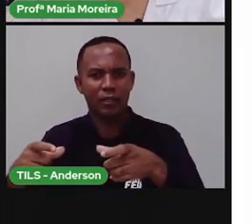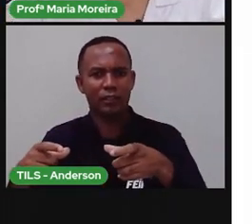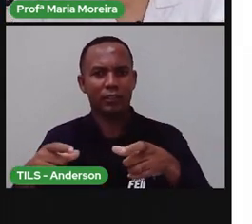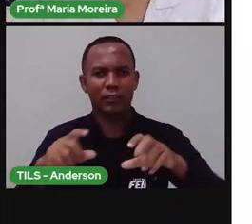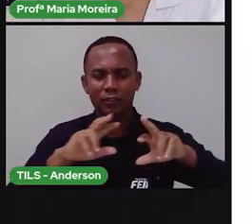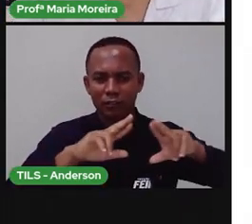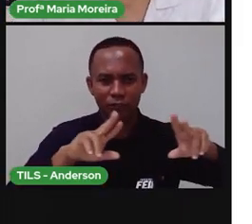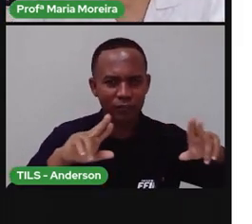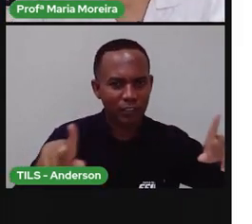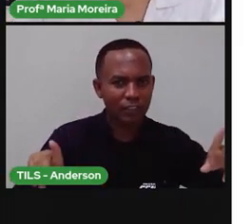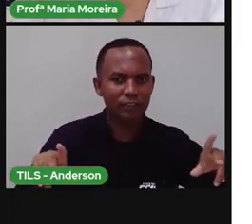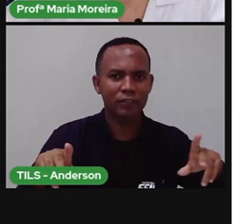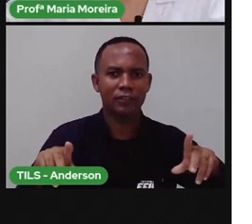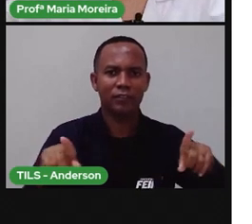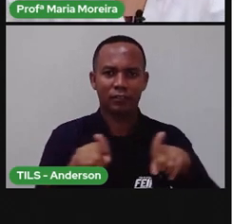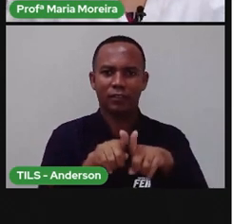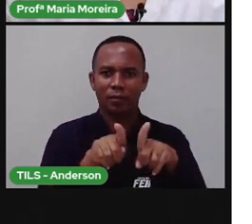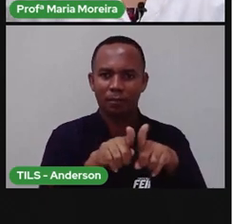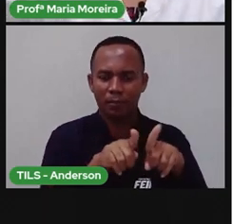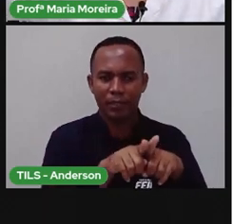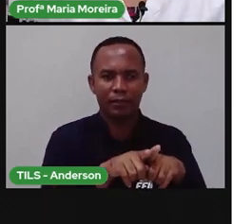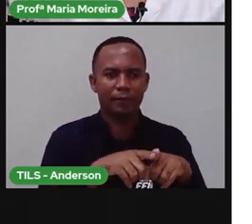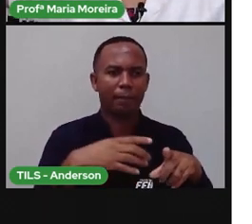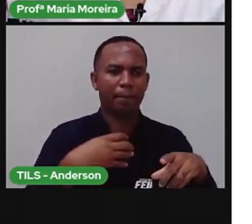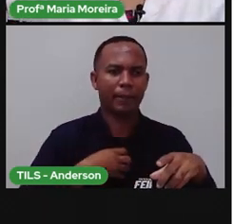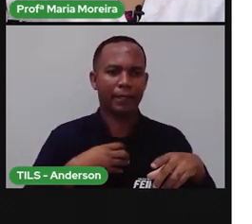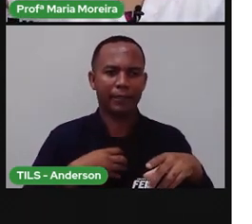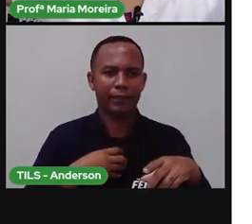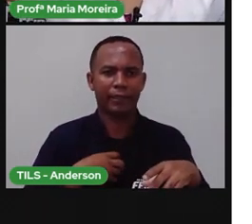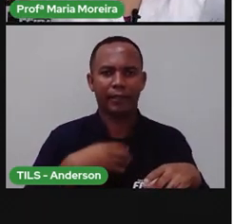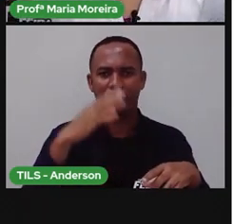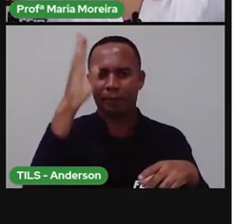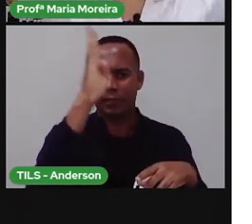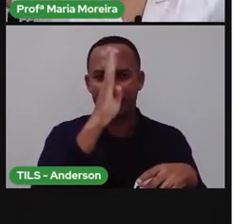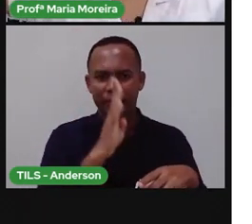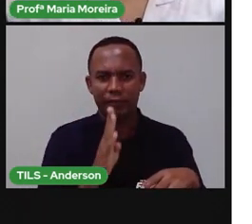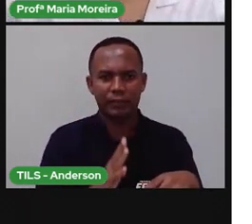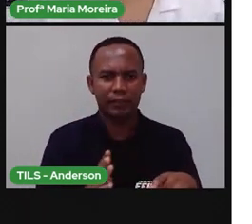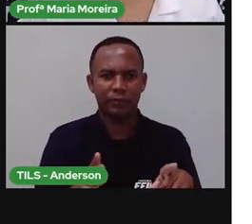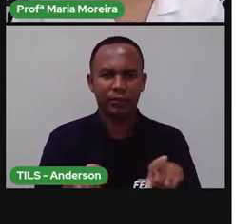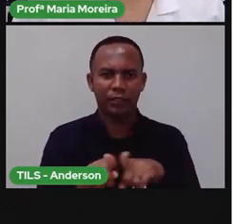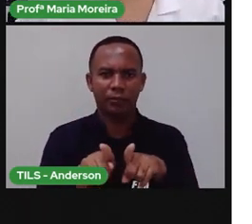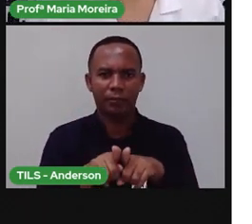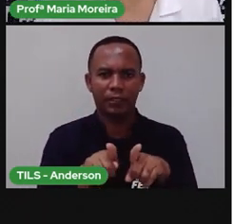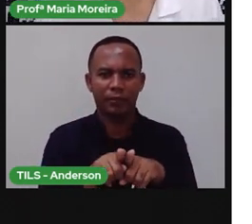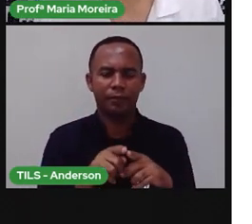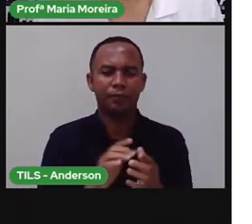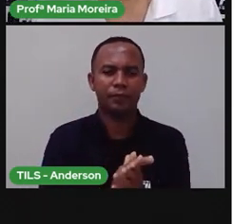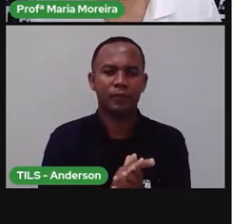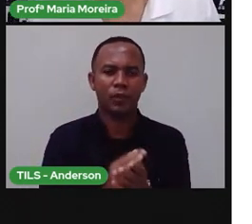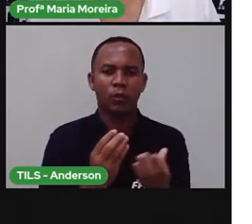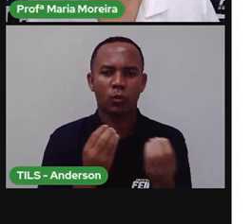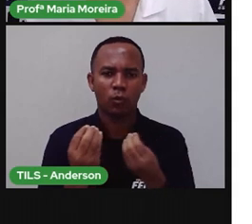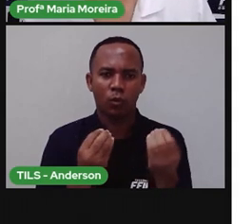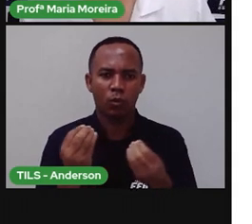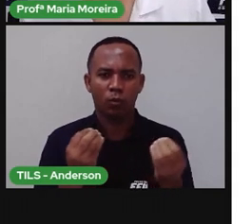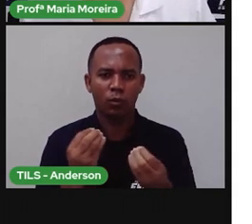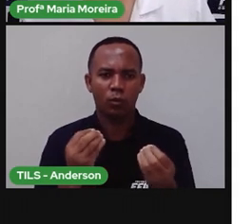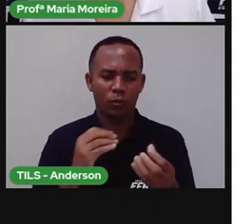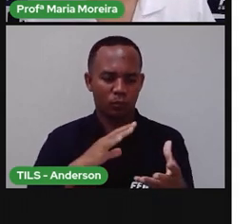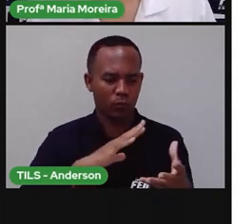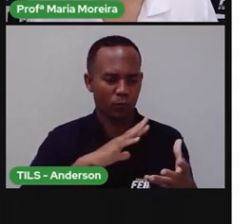Sabemos que estamos na Bahia, e aí vem o Brasil, a América e tem o planeta Terra. E ele está onde? No